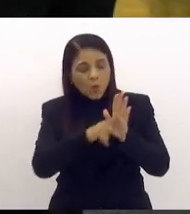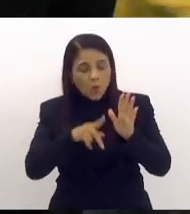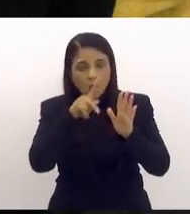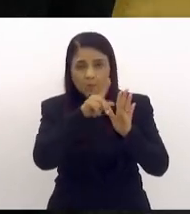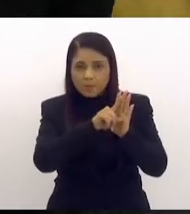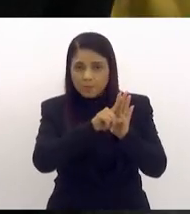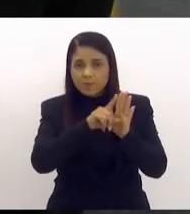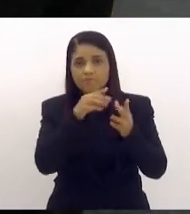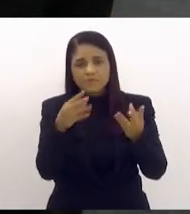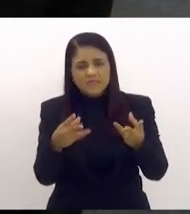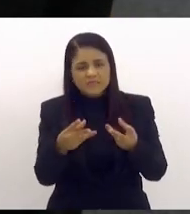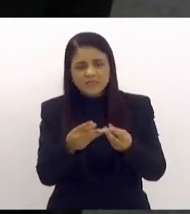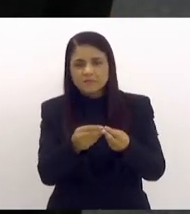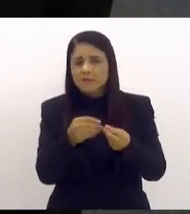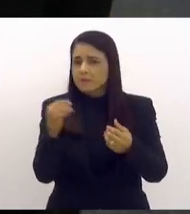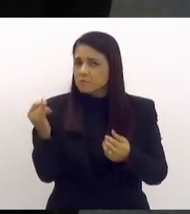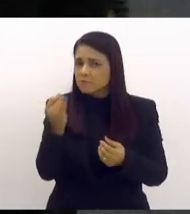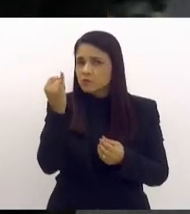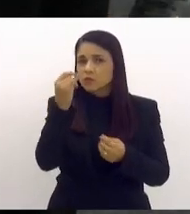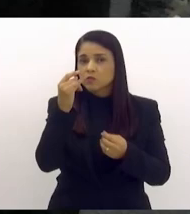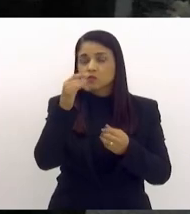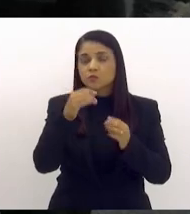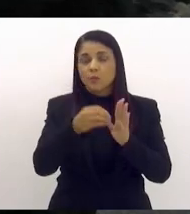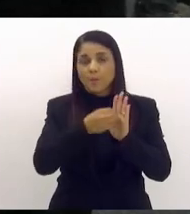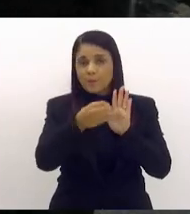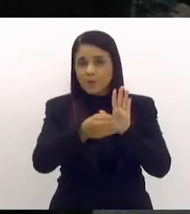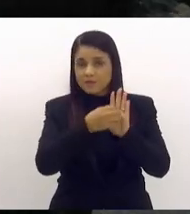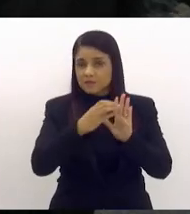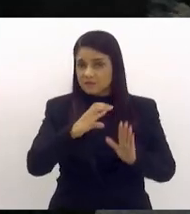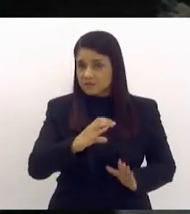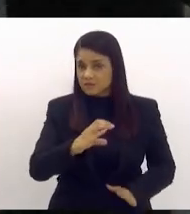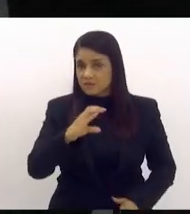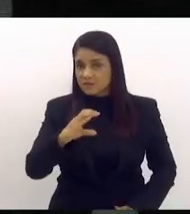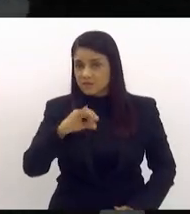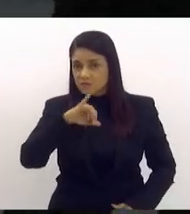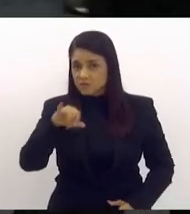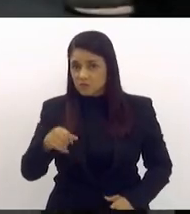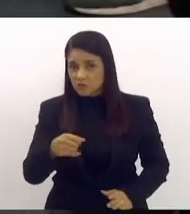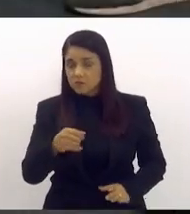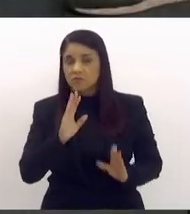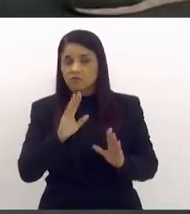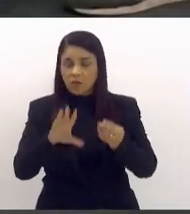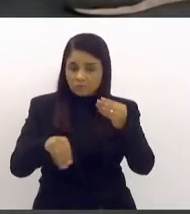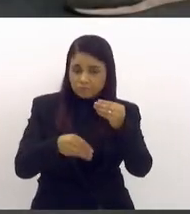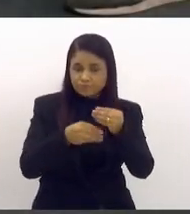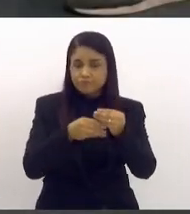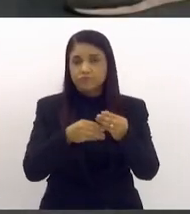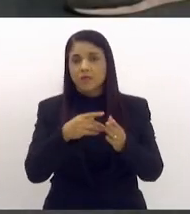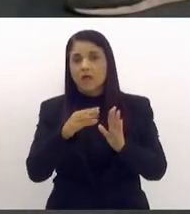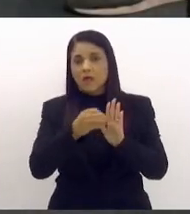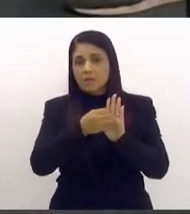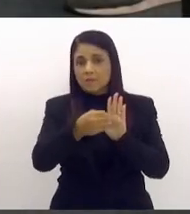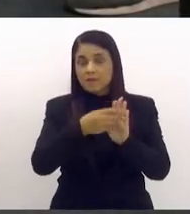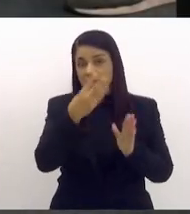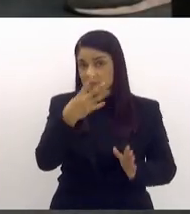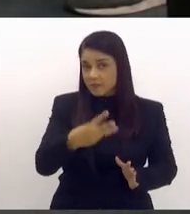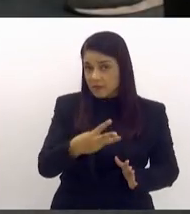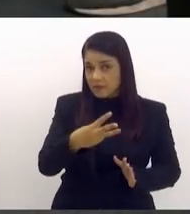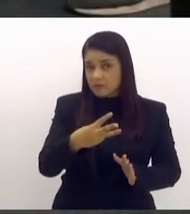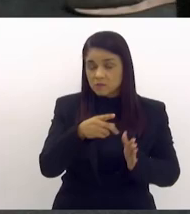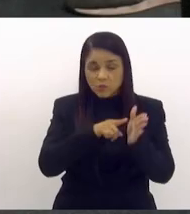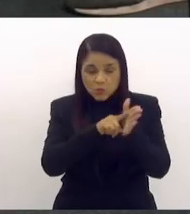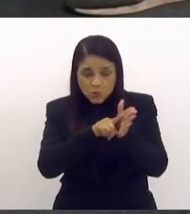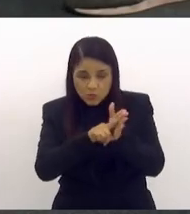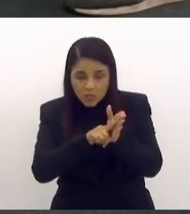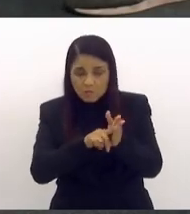importante, Tia Ju. Ao parecer da CCJ, já havia incorporado a emenda 3, que torna o exame não